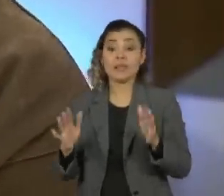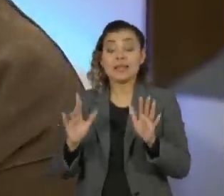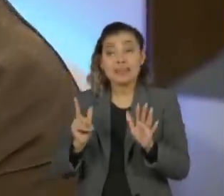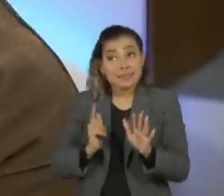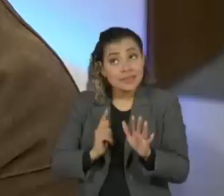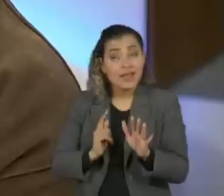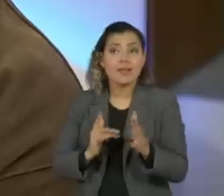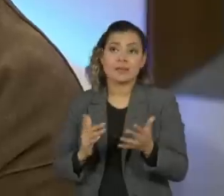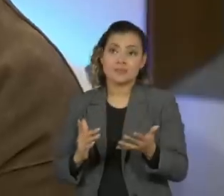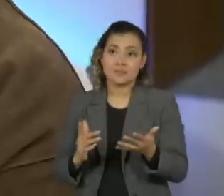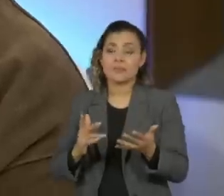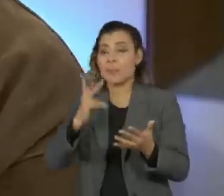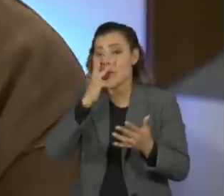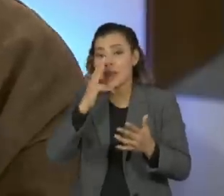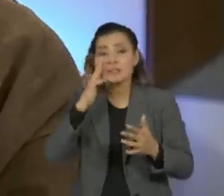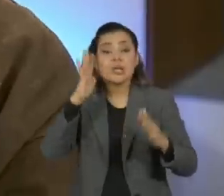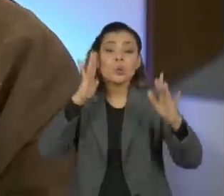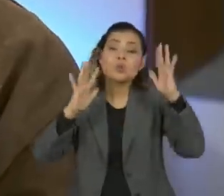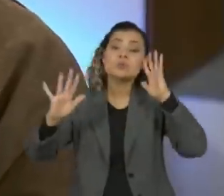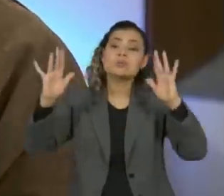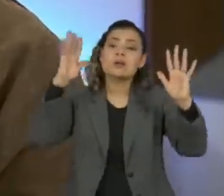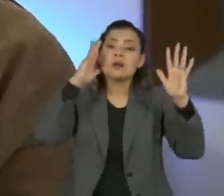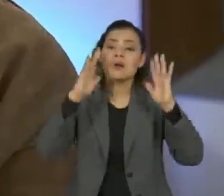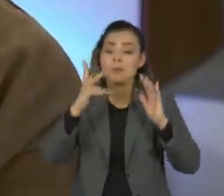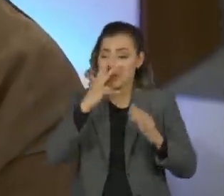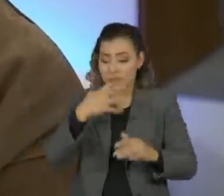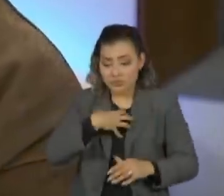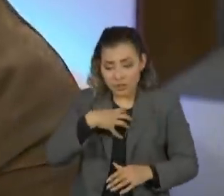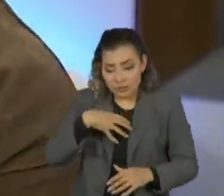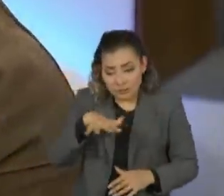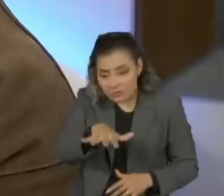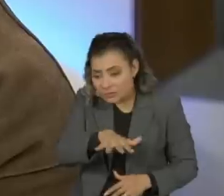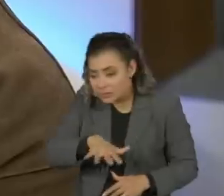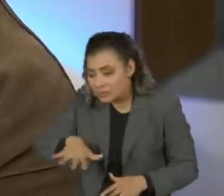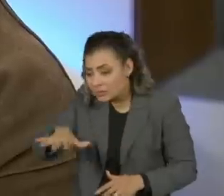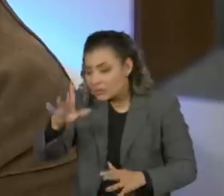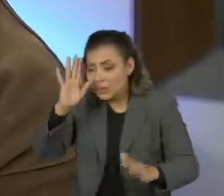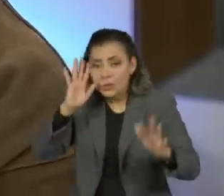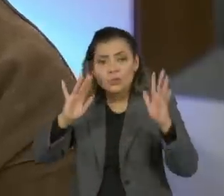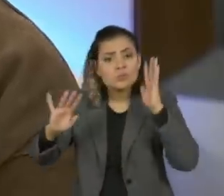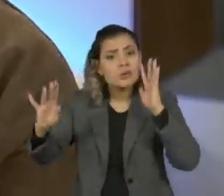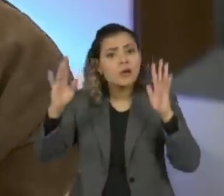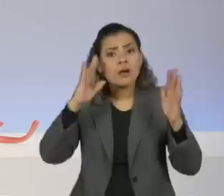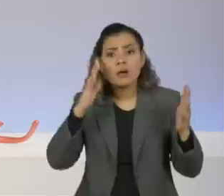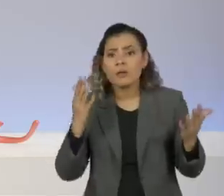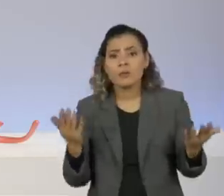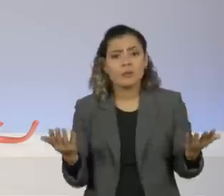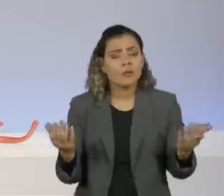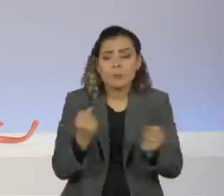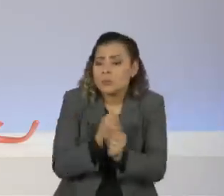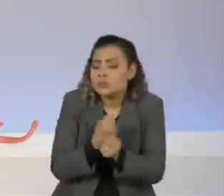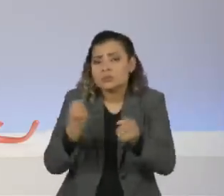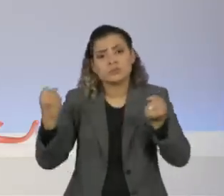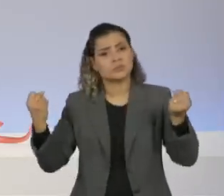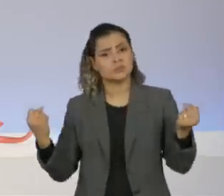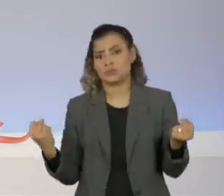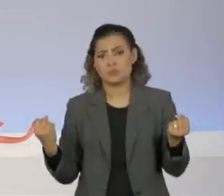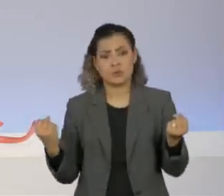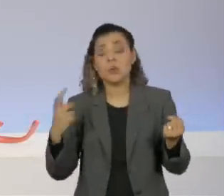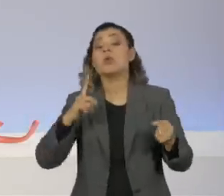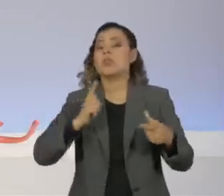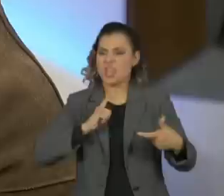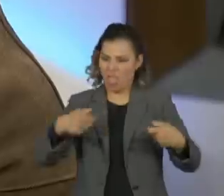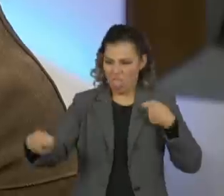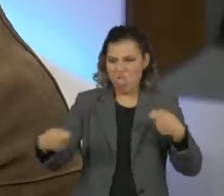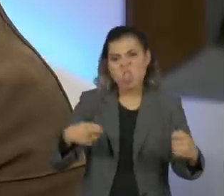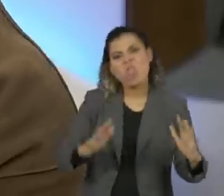dessa terra do nunca, que a gente tem um arraial, uma espécie de arraial do cu do mundo, vamos dizer assim. Então, a gente tem essas brigas